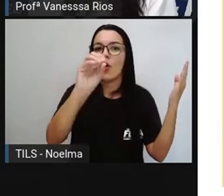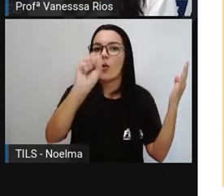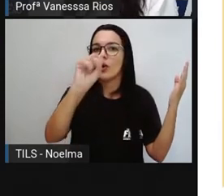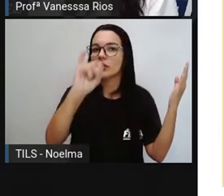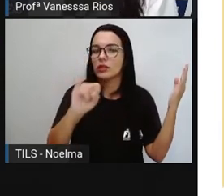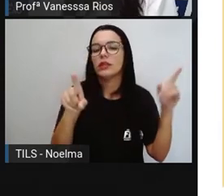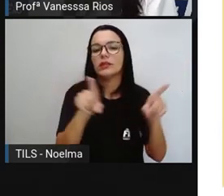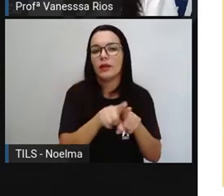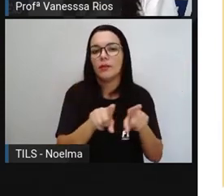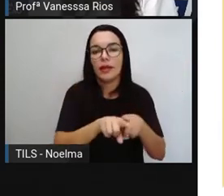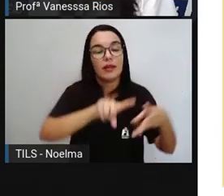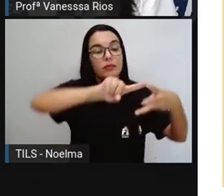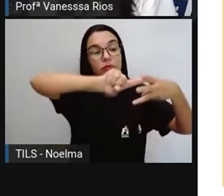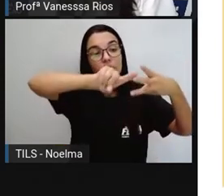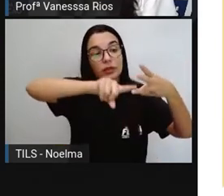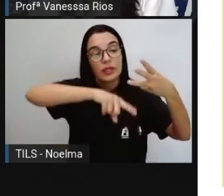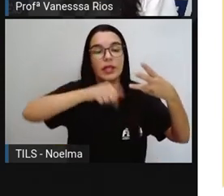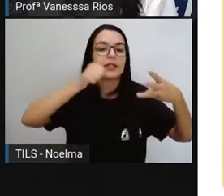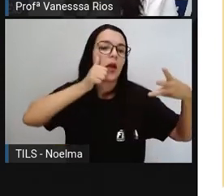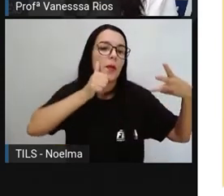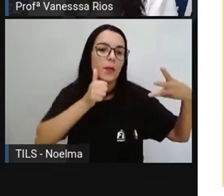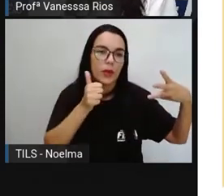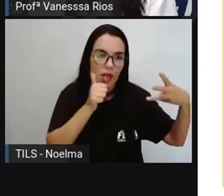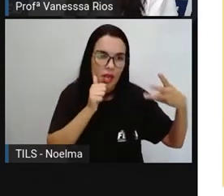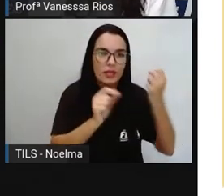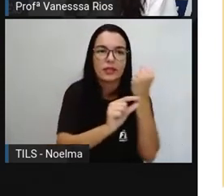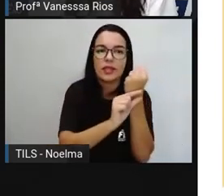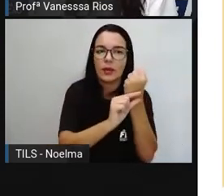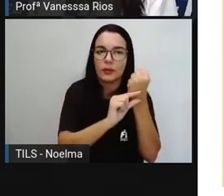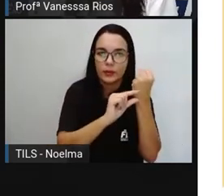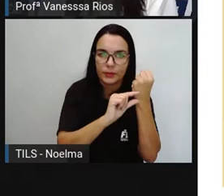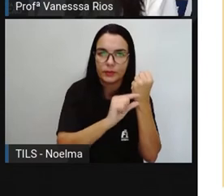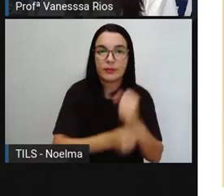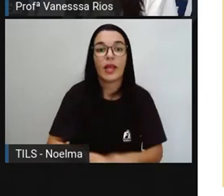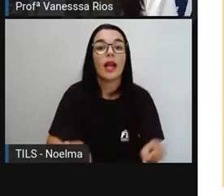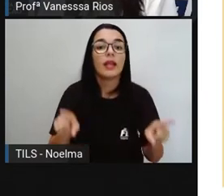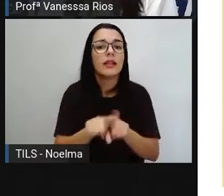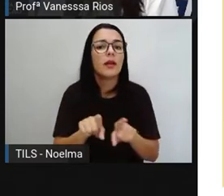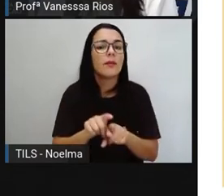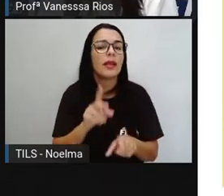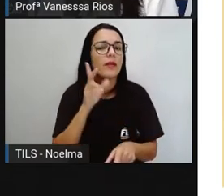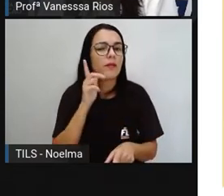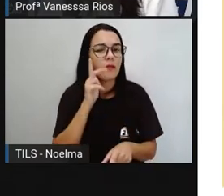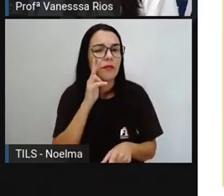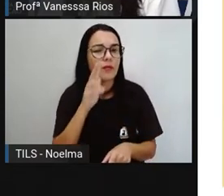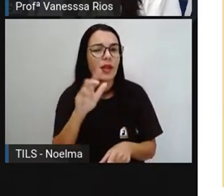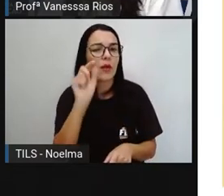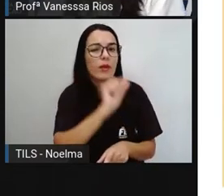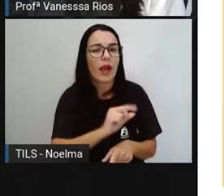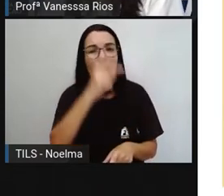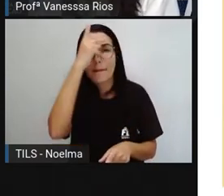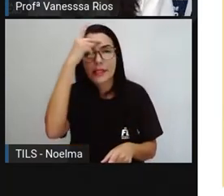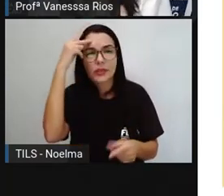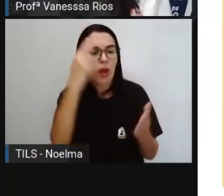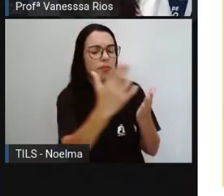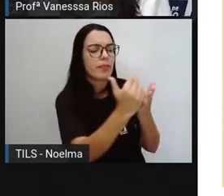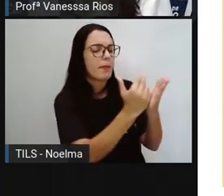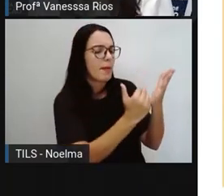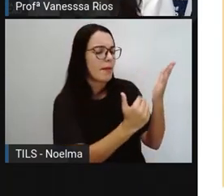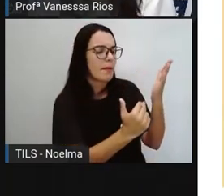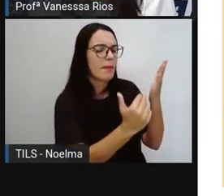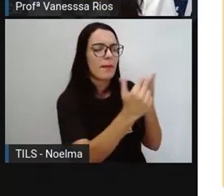Boas. Então, tem aí, ó, três autores. A gente consegue identificar na capa também quem é o